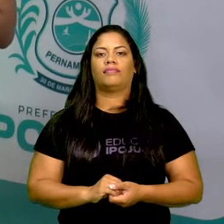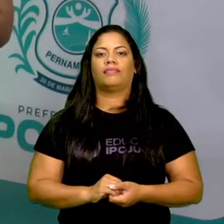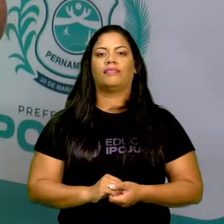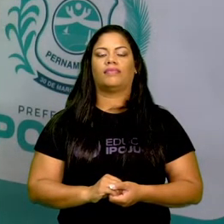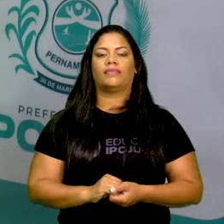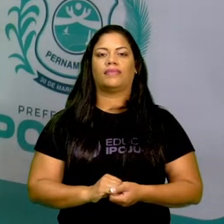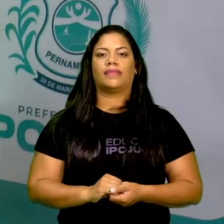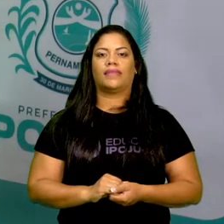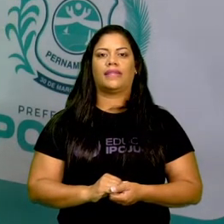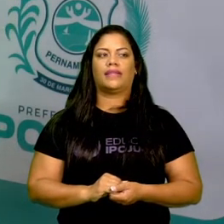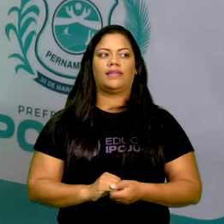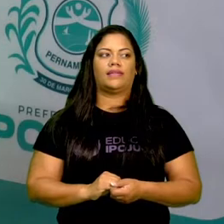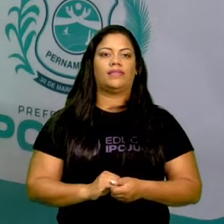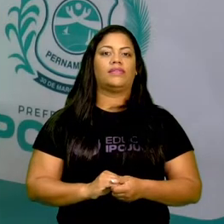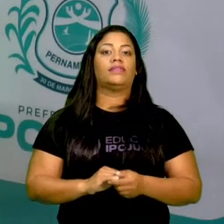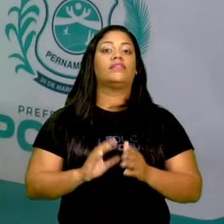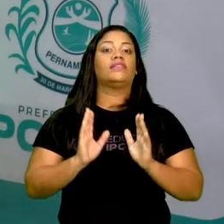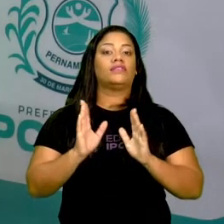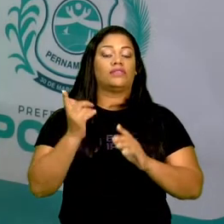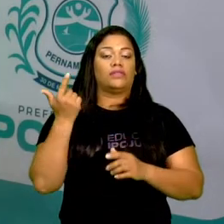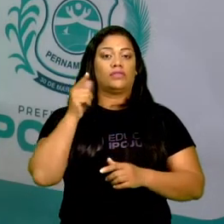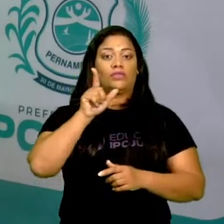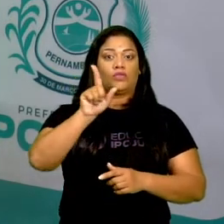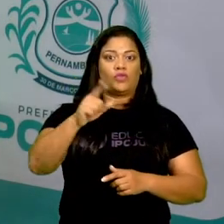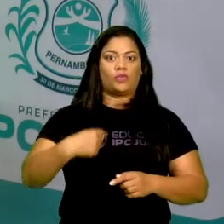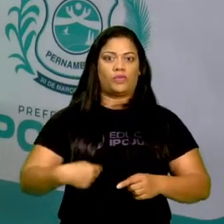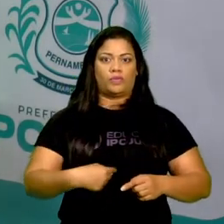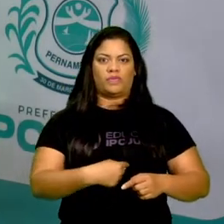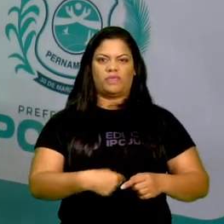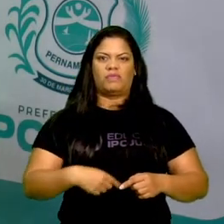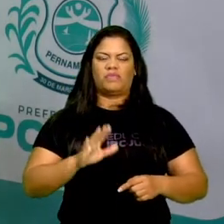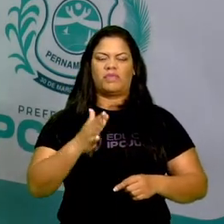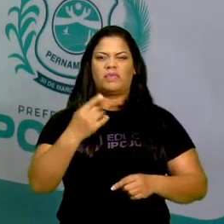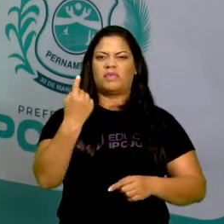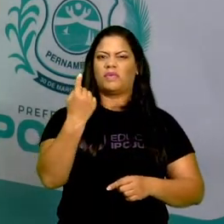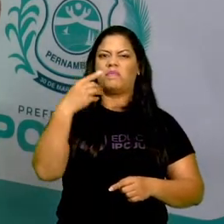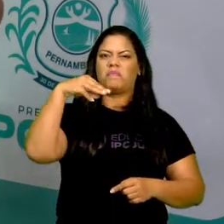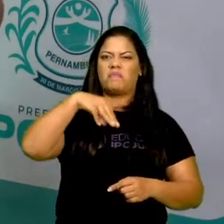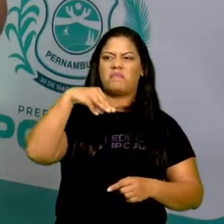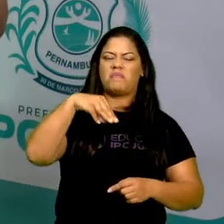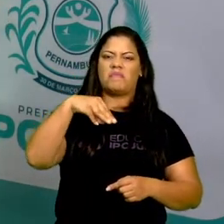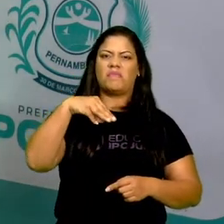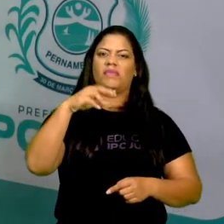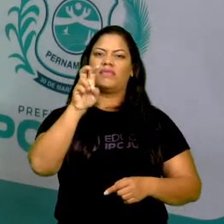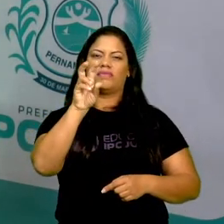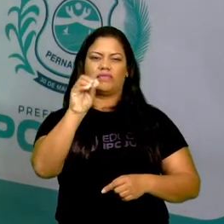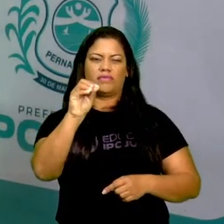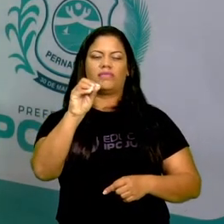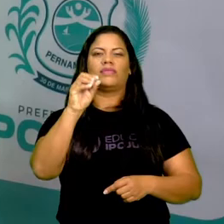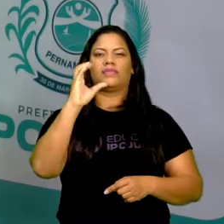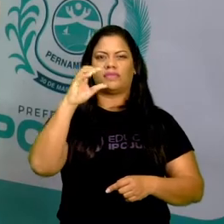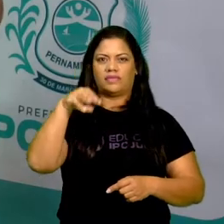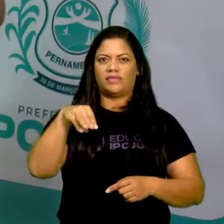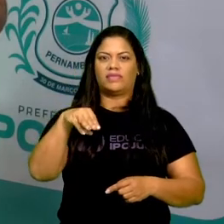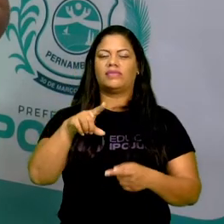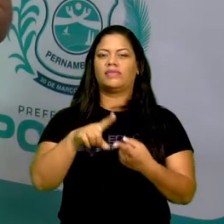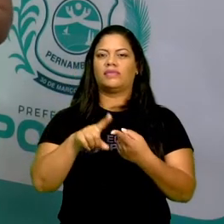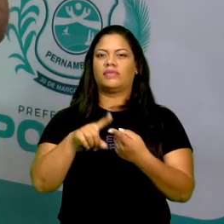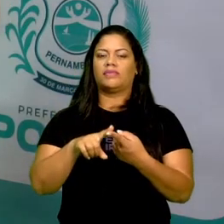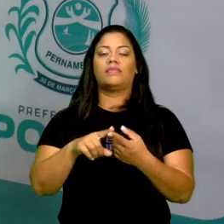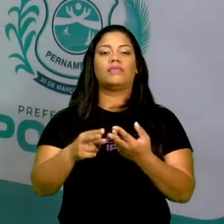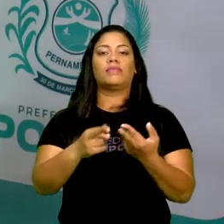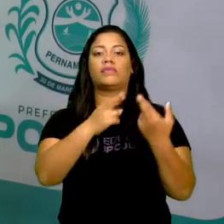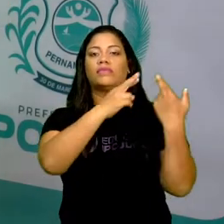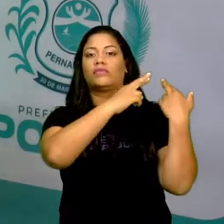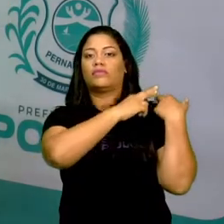Nesse intestino, já no intestino grosso, a cerca de 1,50m mais ou menos de comprimento, ele também é um órgão